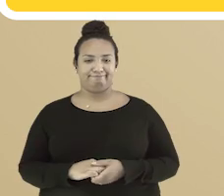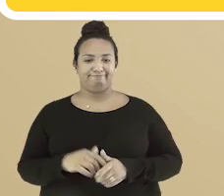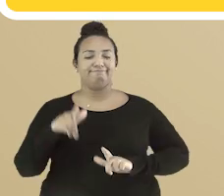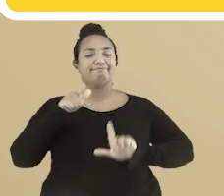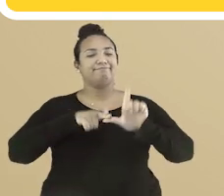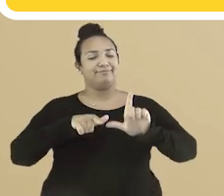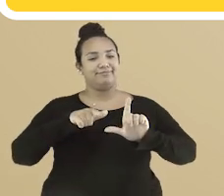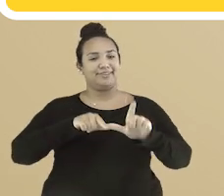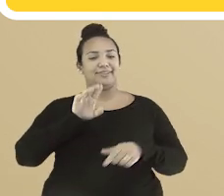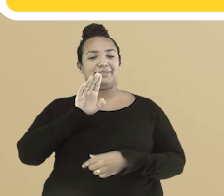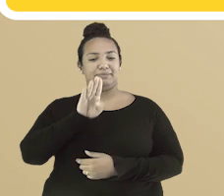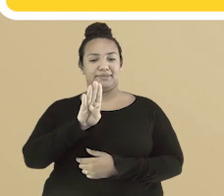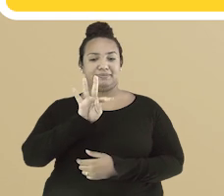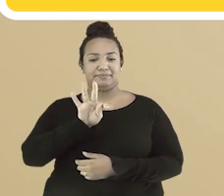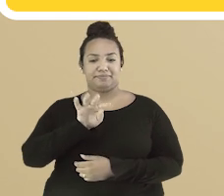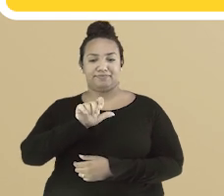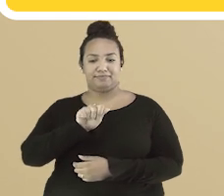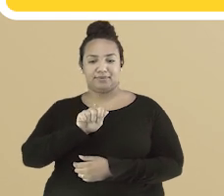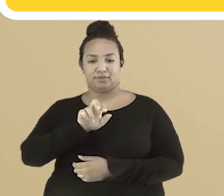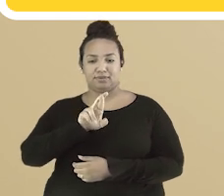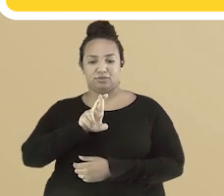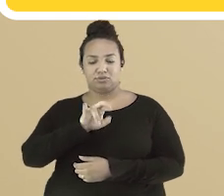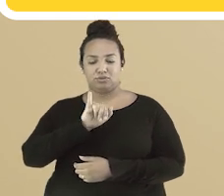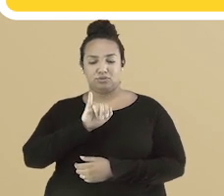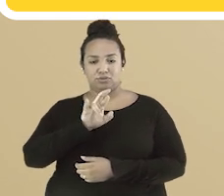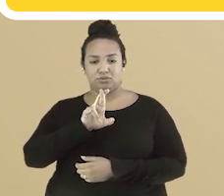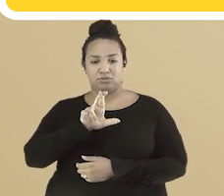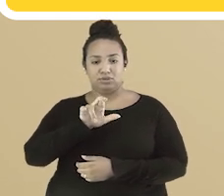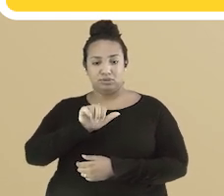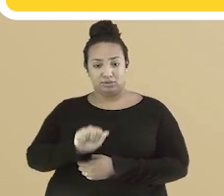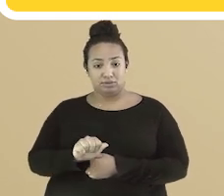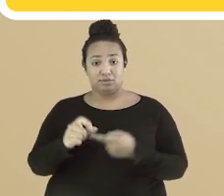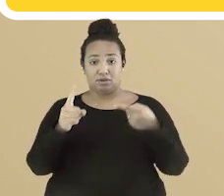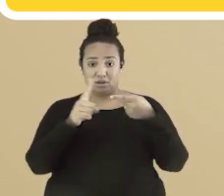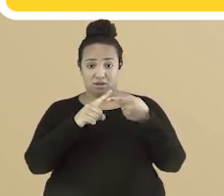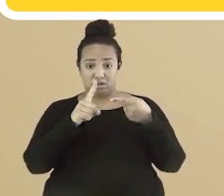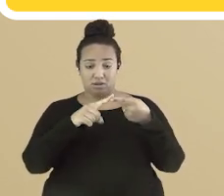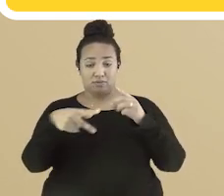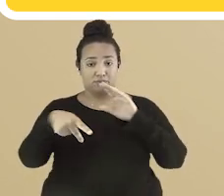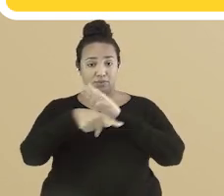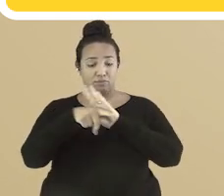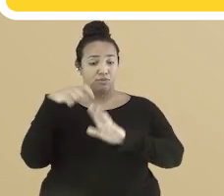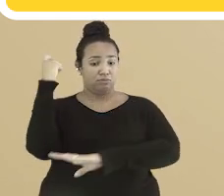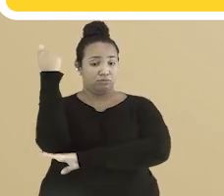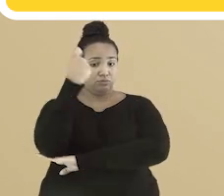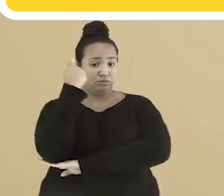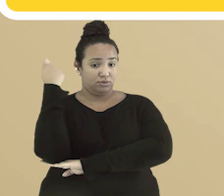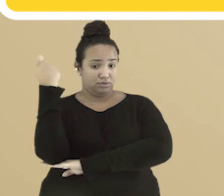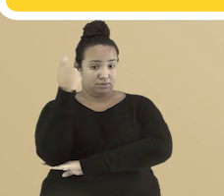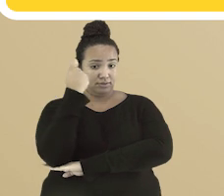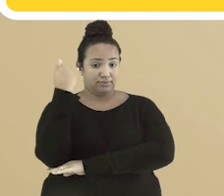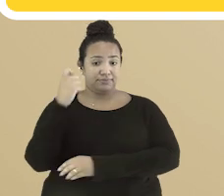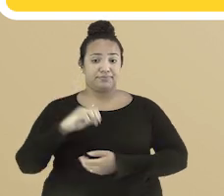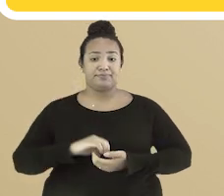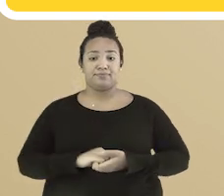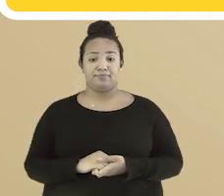Letra B. Taroíra. Crocodilhinho de parede é conhecido no Rio Grande do Sul.